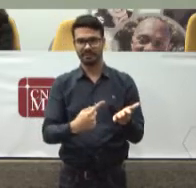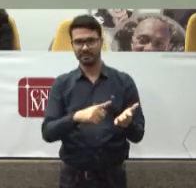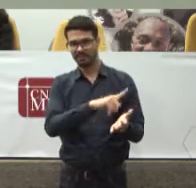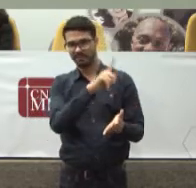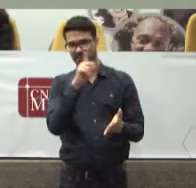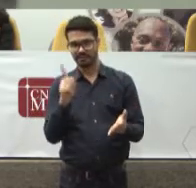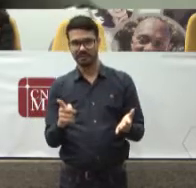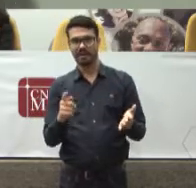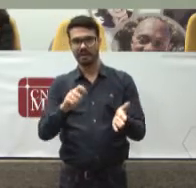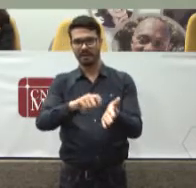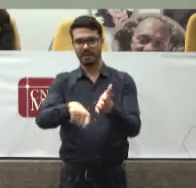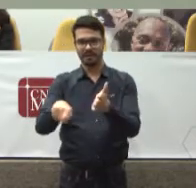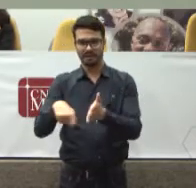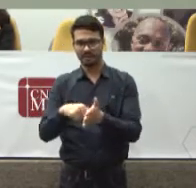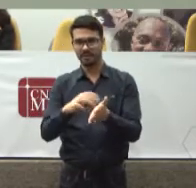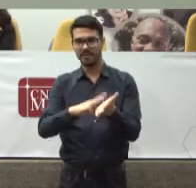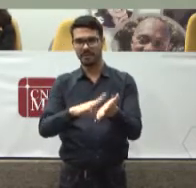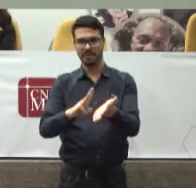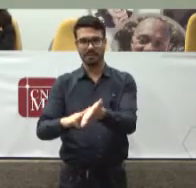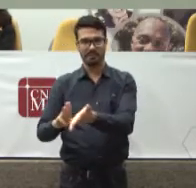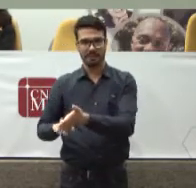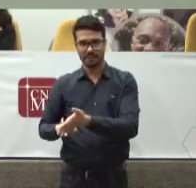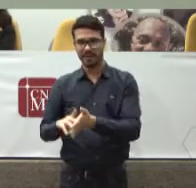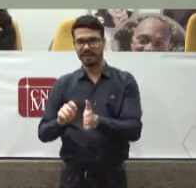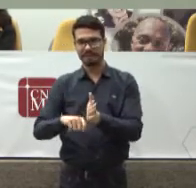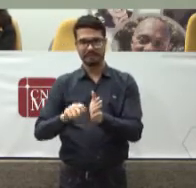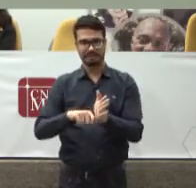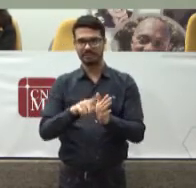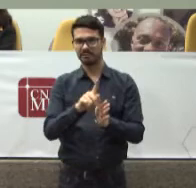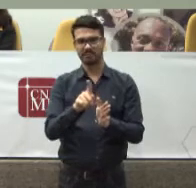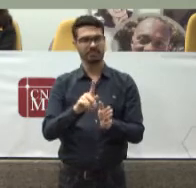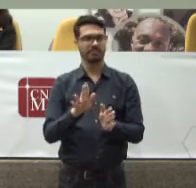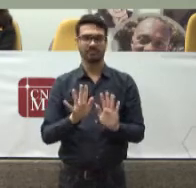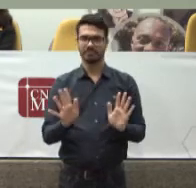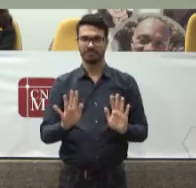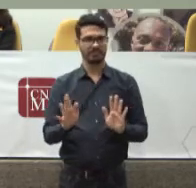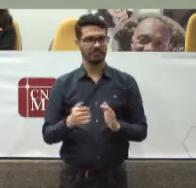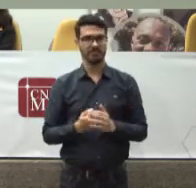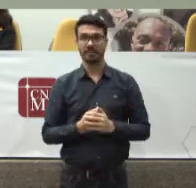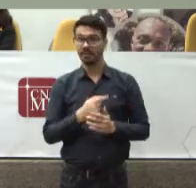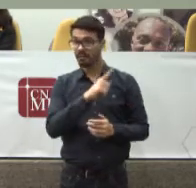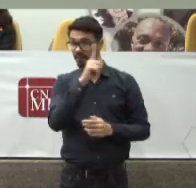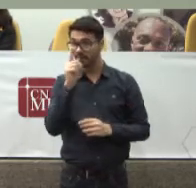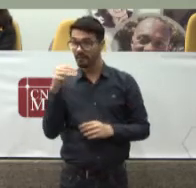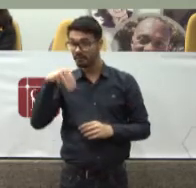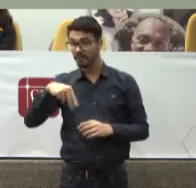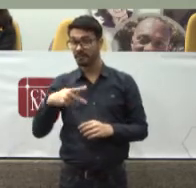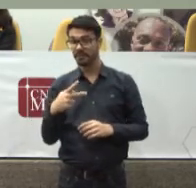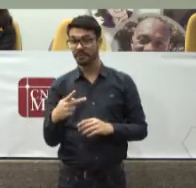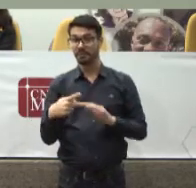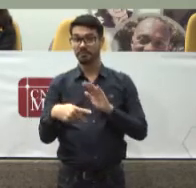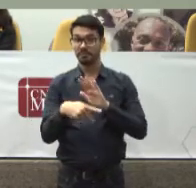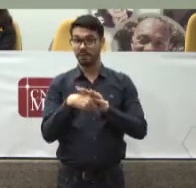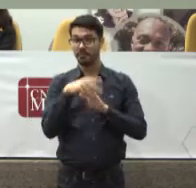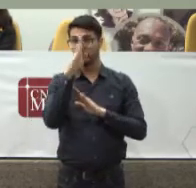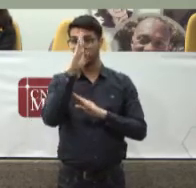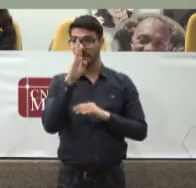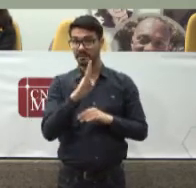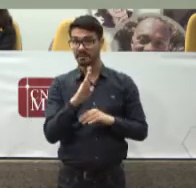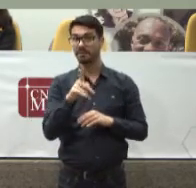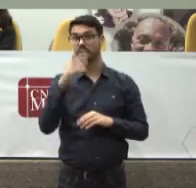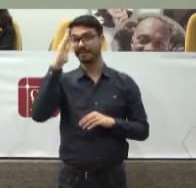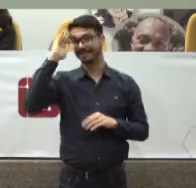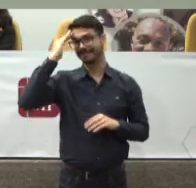da República Nós vamos firmar Nos próximos dias Mas fazer com que O Ministério Público Brasileiro Entenda e